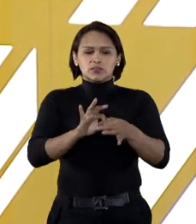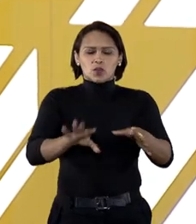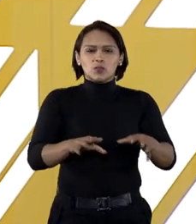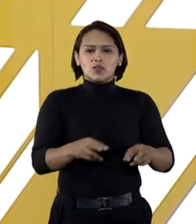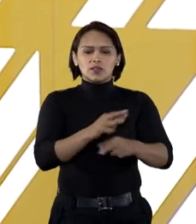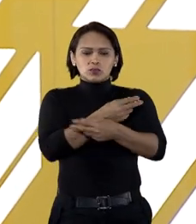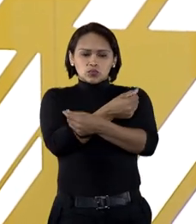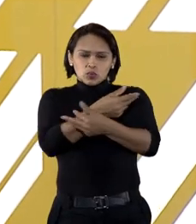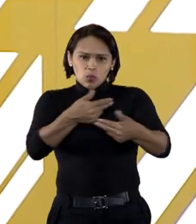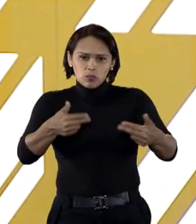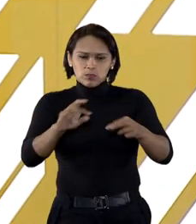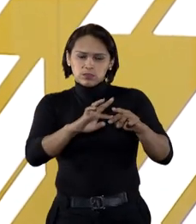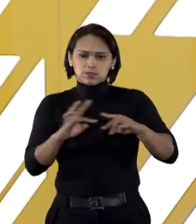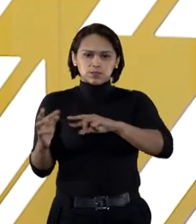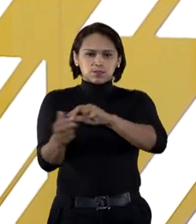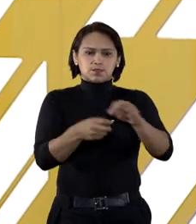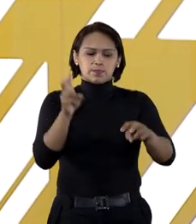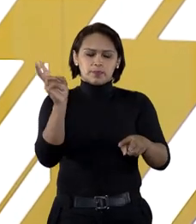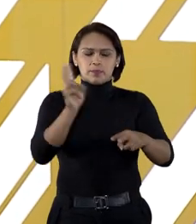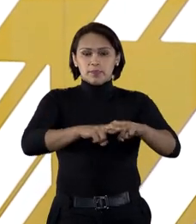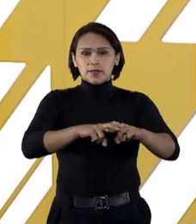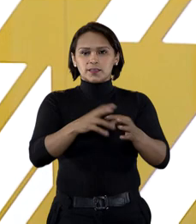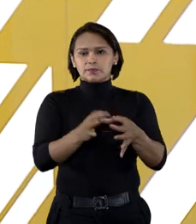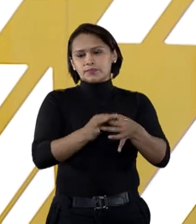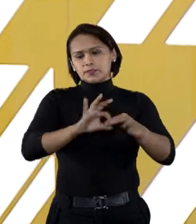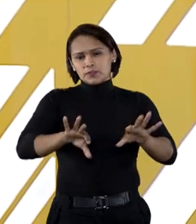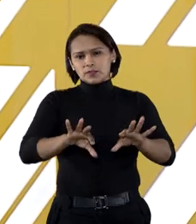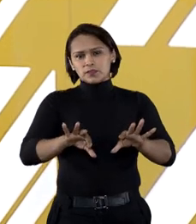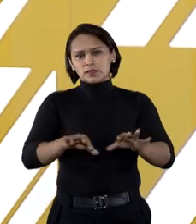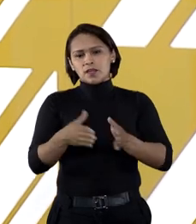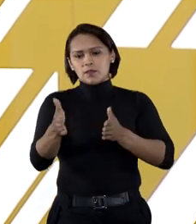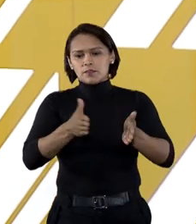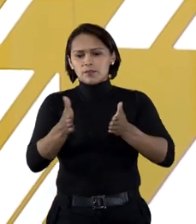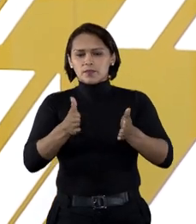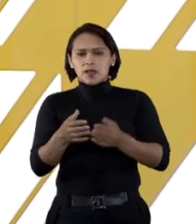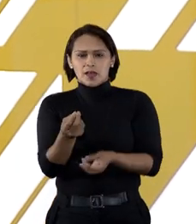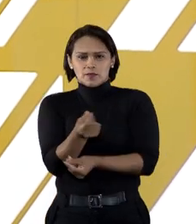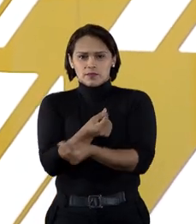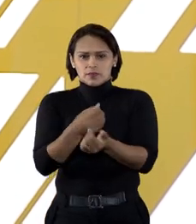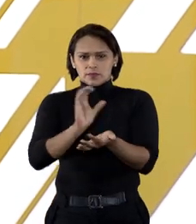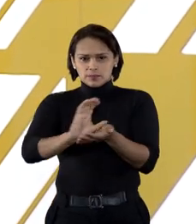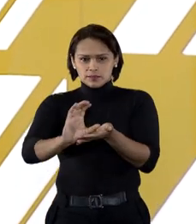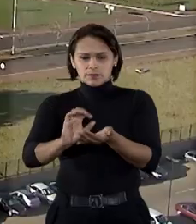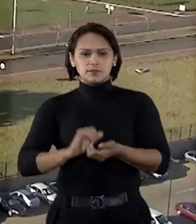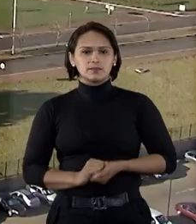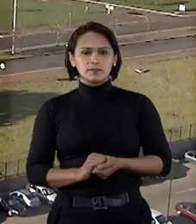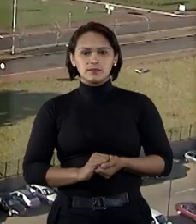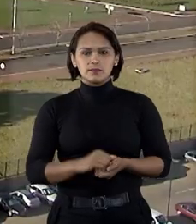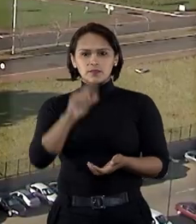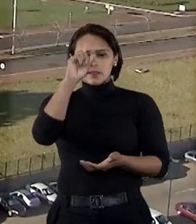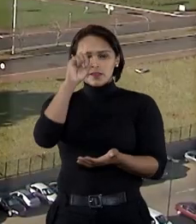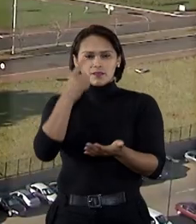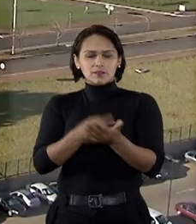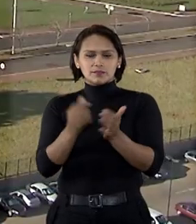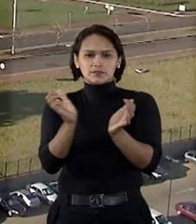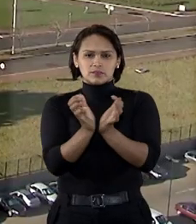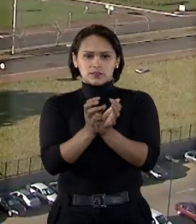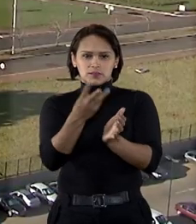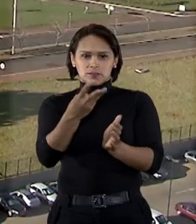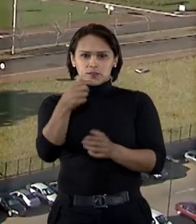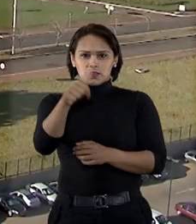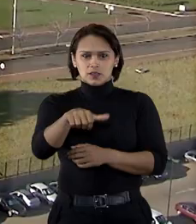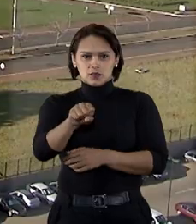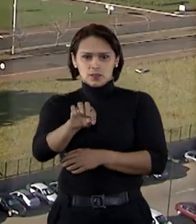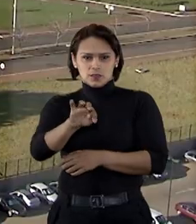soltar todos os presos do país que tiveram liberdade condicionada à fiança. A decisão da terceira